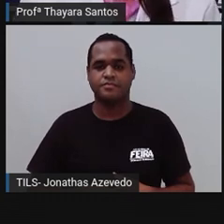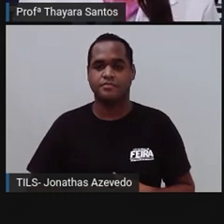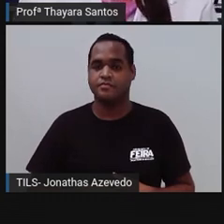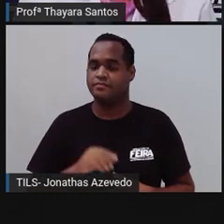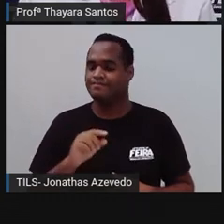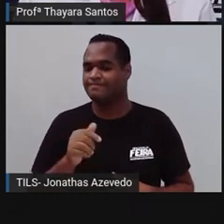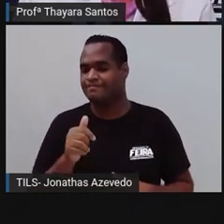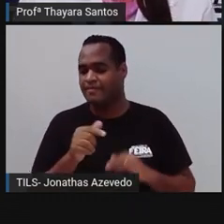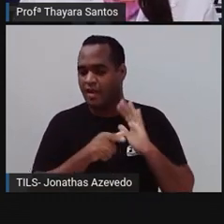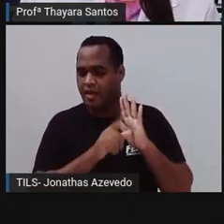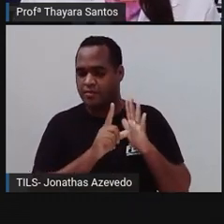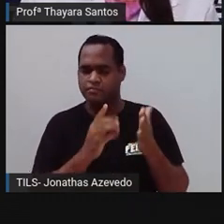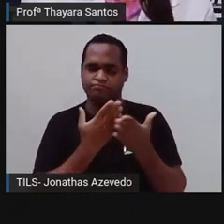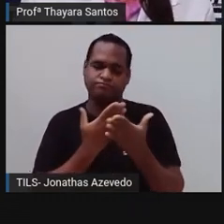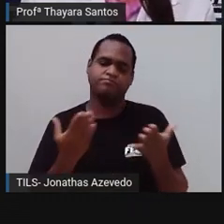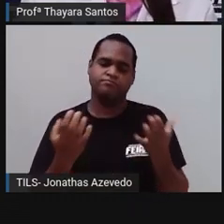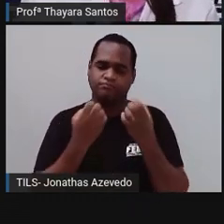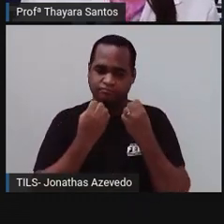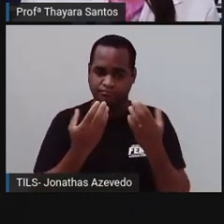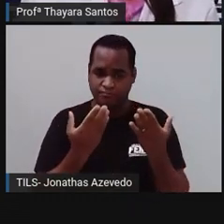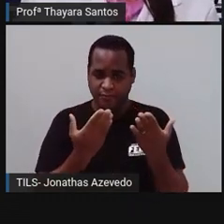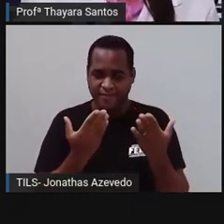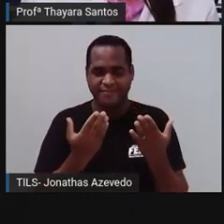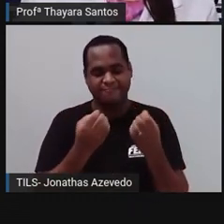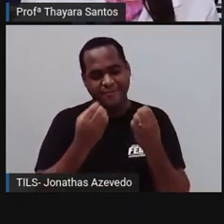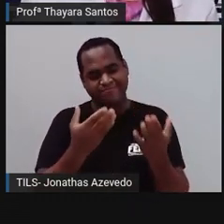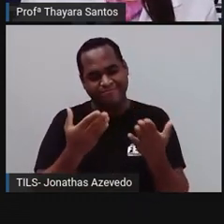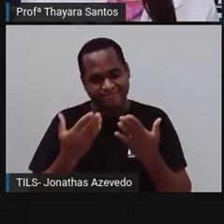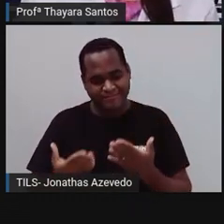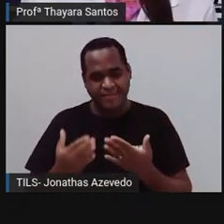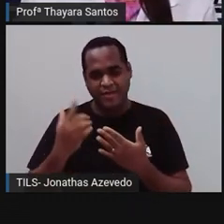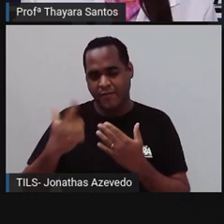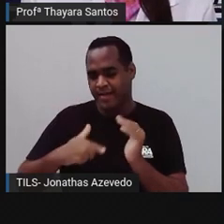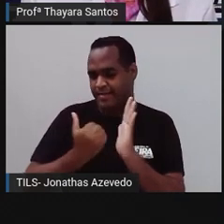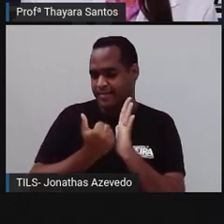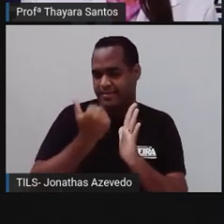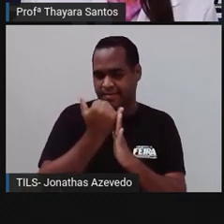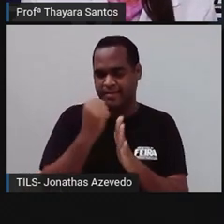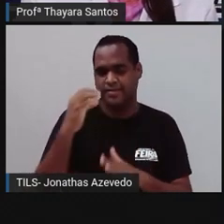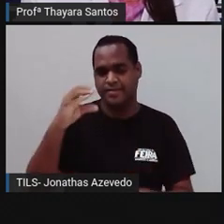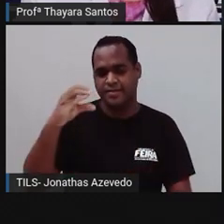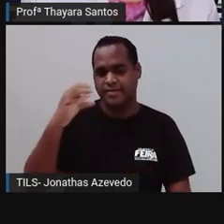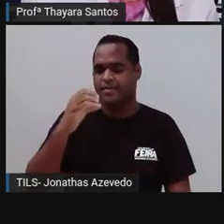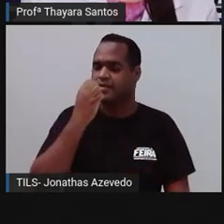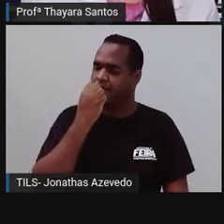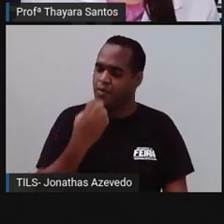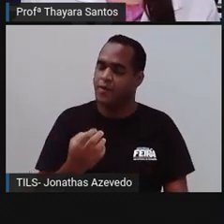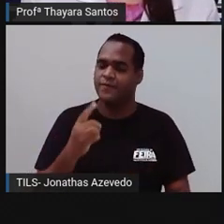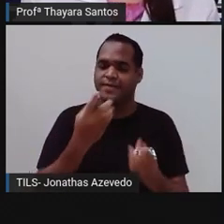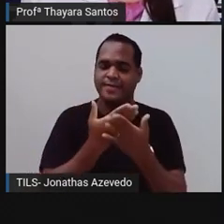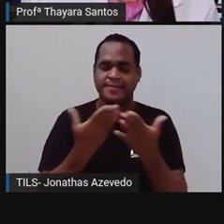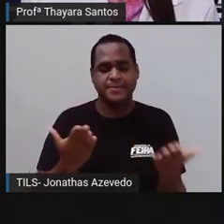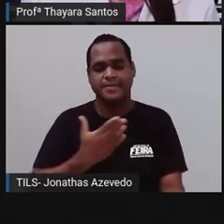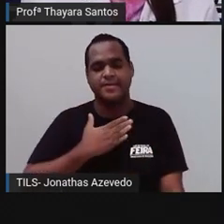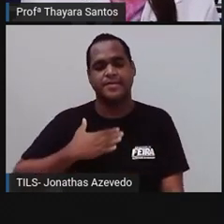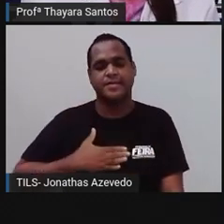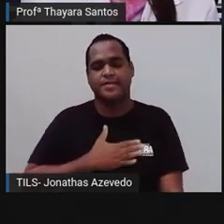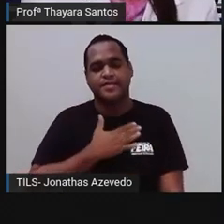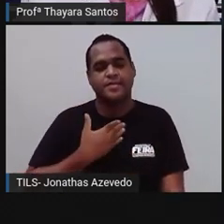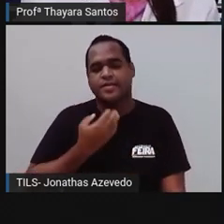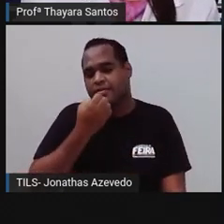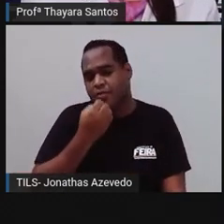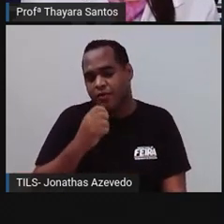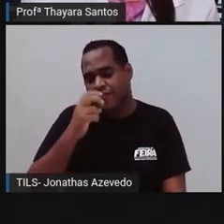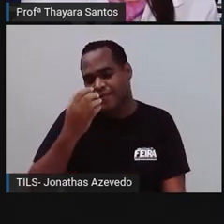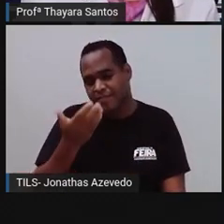Antes de tudo, sejam vocês que estão aí do outro lado muito bem-vindos a mais essa aula de Ciências. É um prazer enorme para a gente ter vocês aqui. Muito